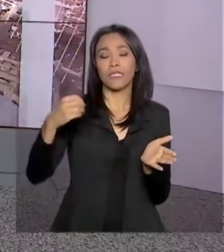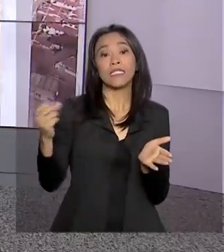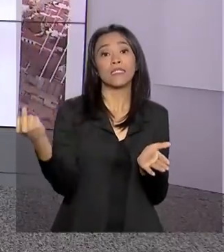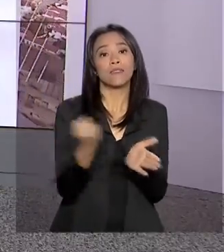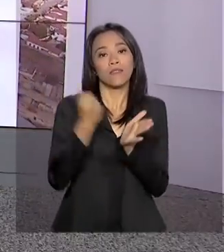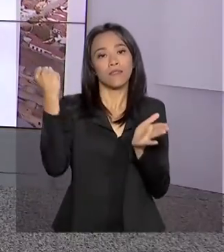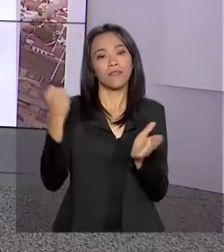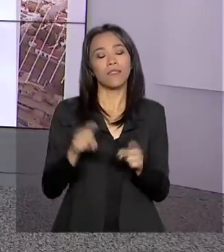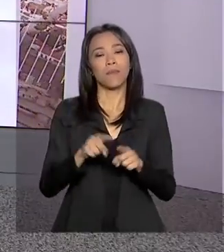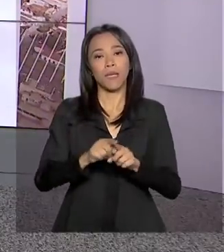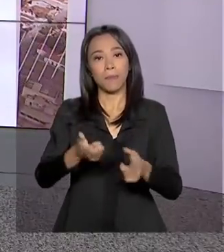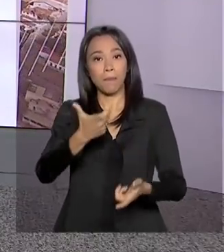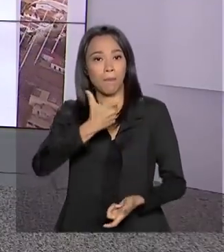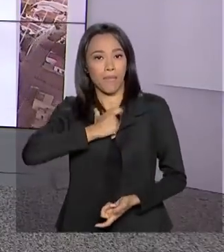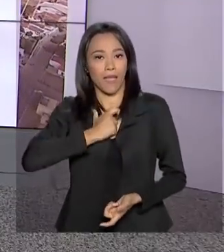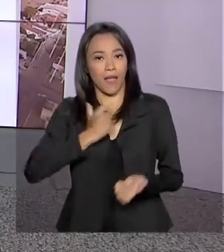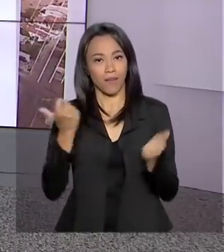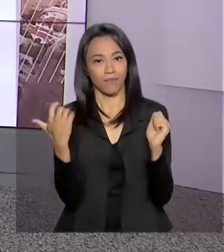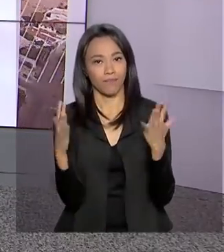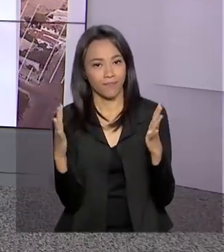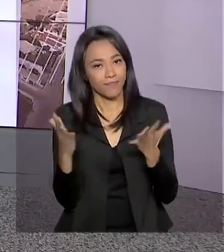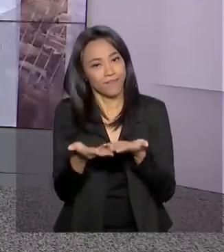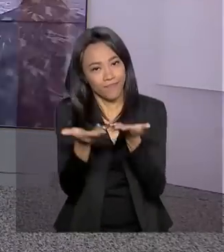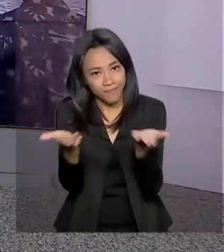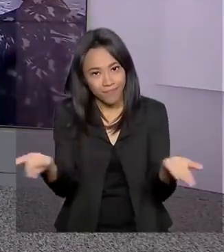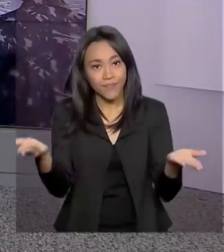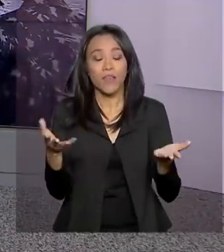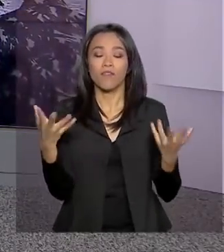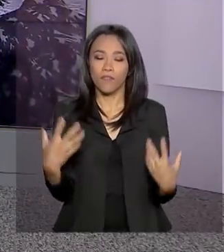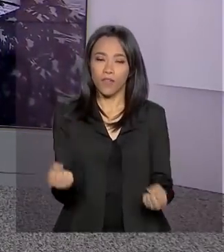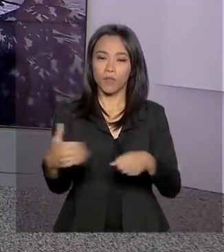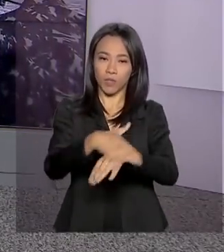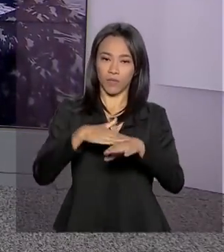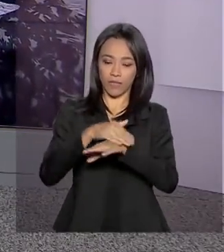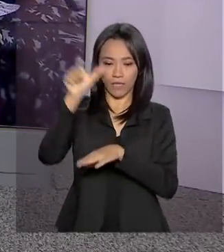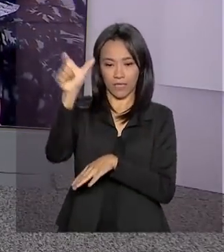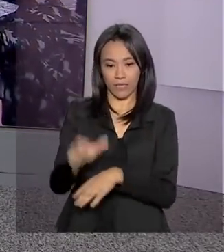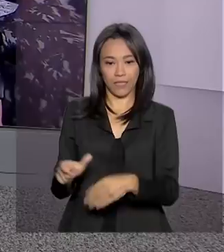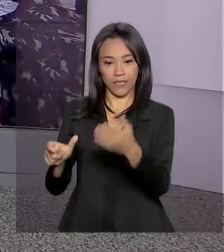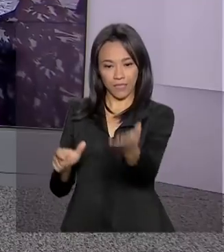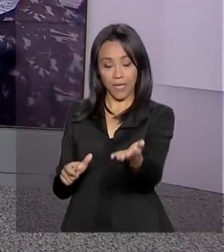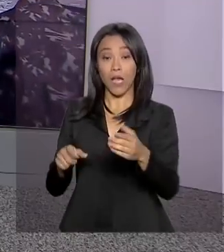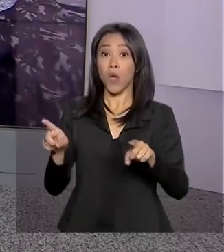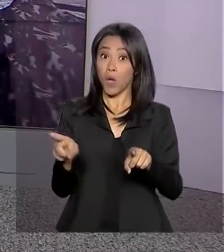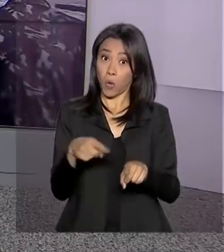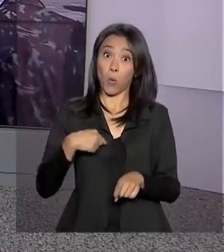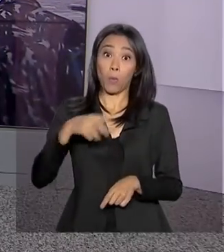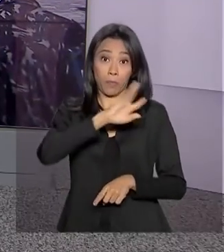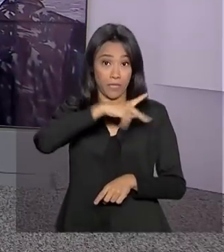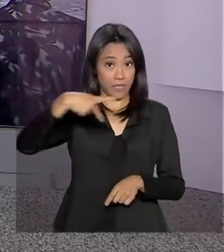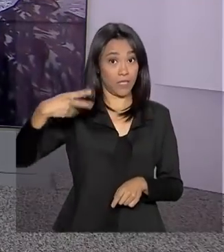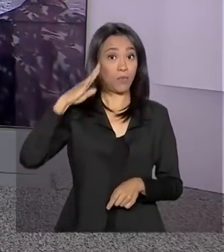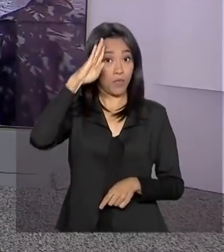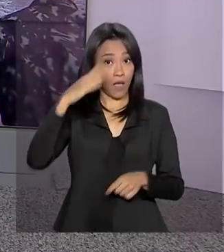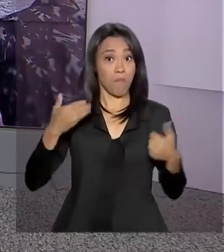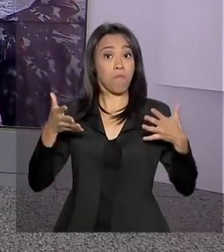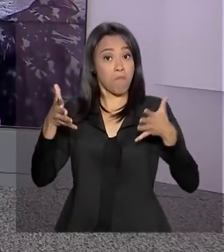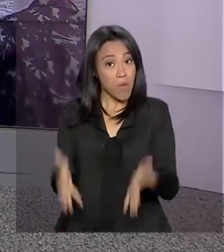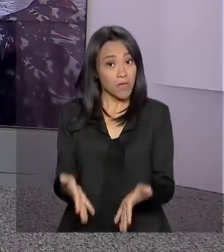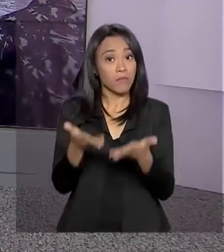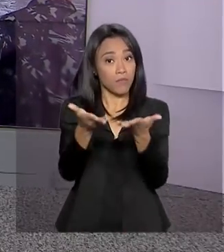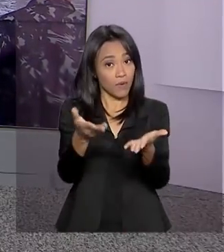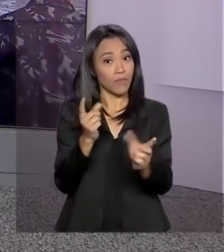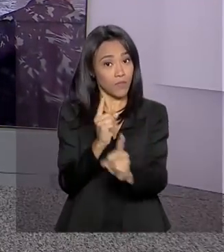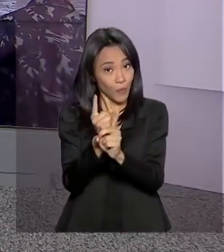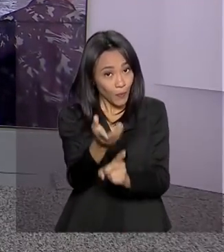comemorativa. Nós vamos então até o Rio de Janeiro conversar com o repórter Maurício de Almeida, porque o presidente Bolsonaro participou dessa cerimônia. Olá,